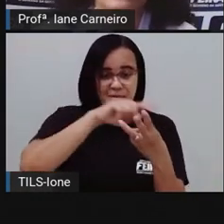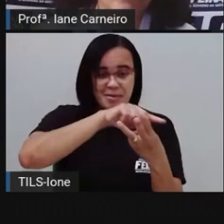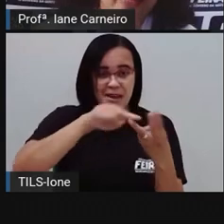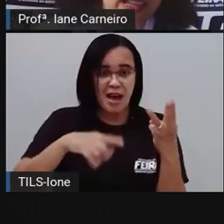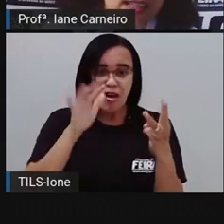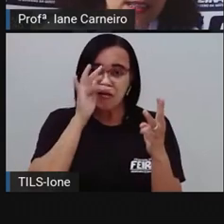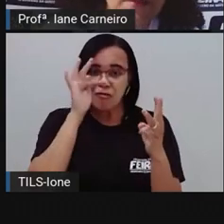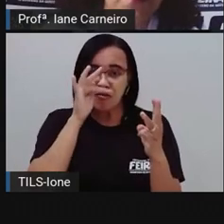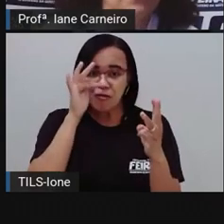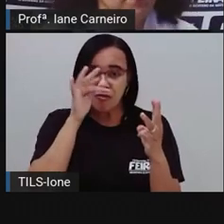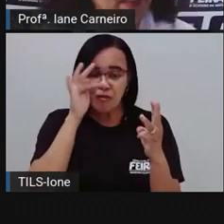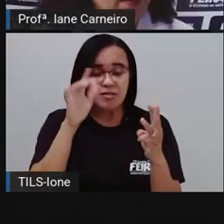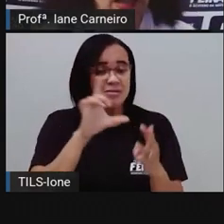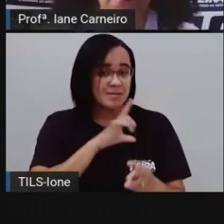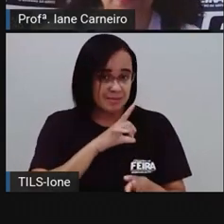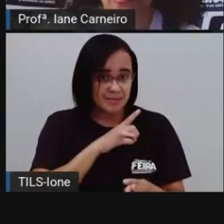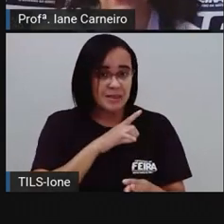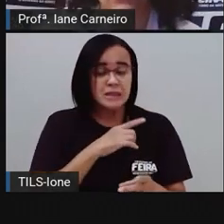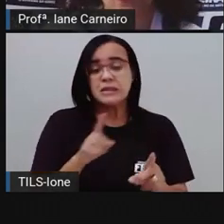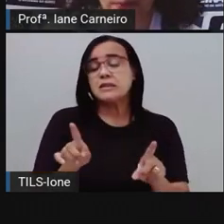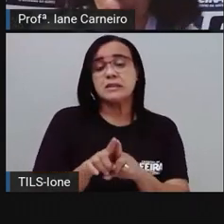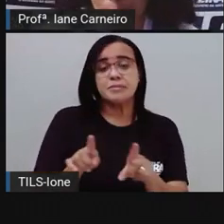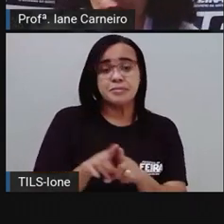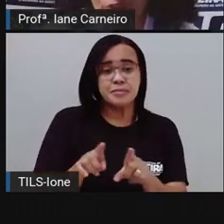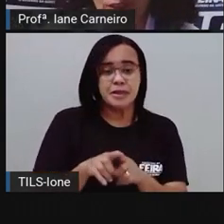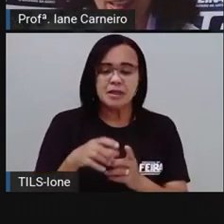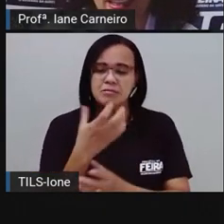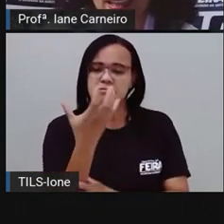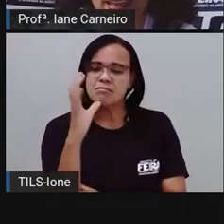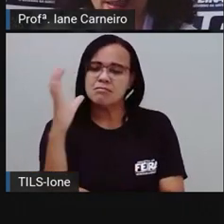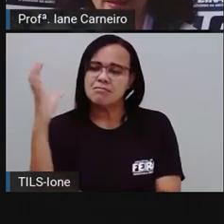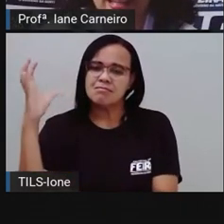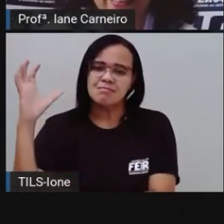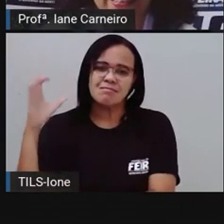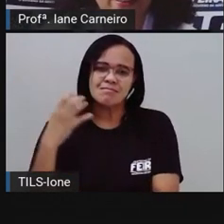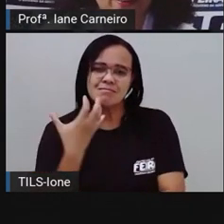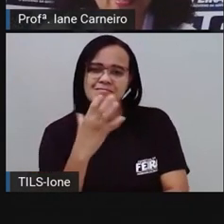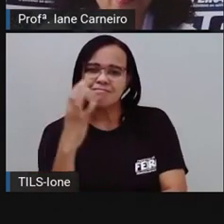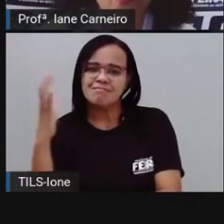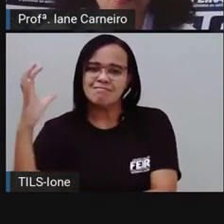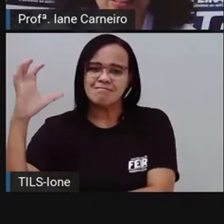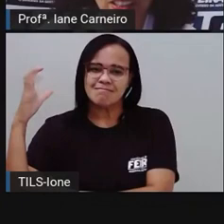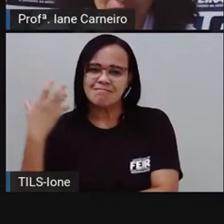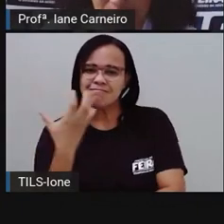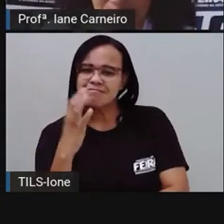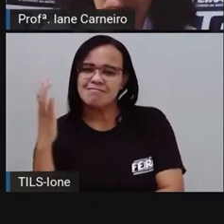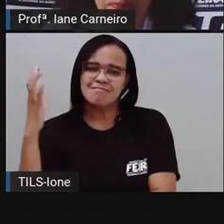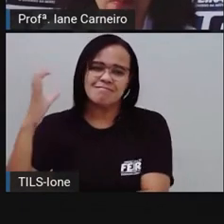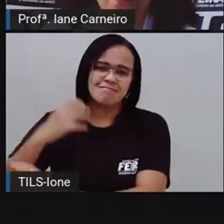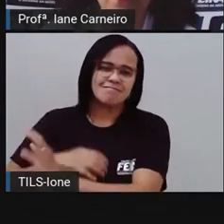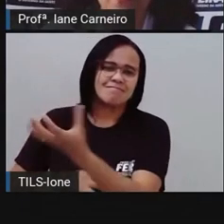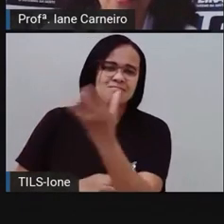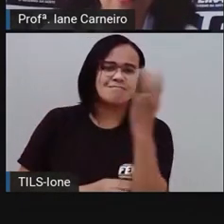A natureza, que como a Pró mostrou aqui na paisagem, é quase tudo verde.